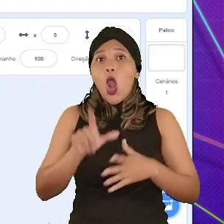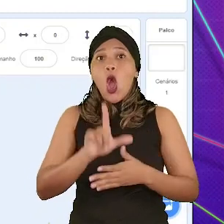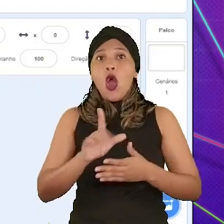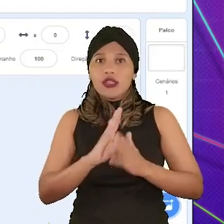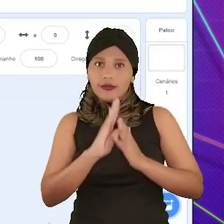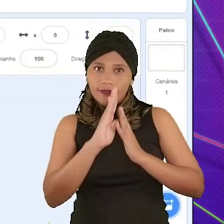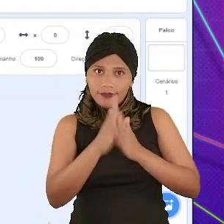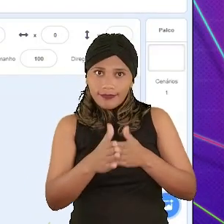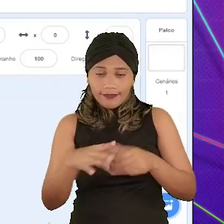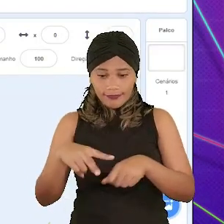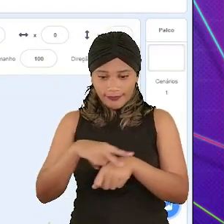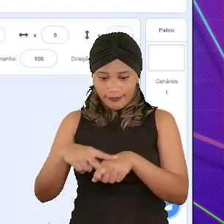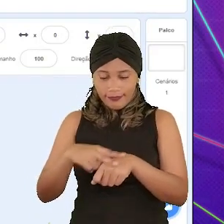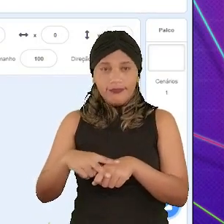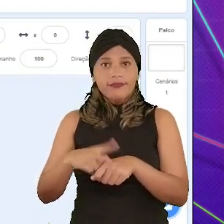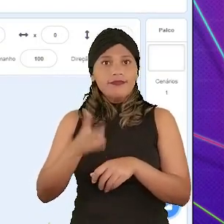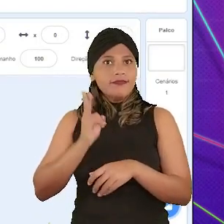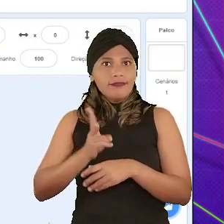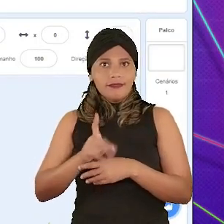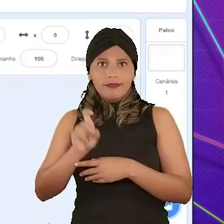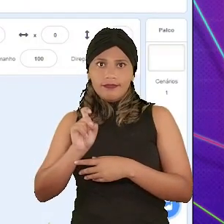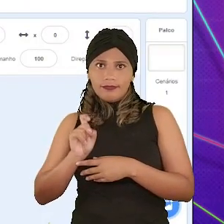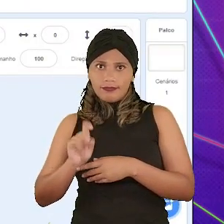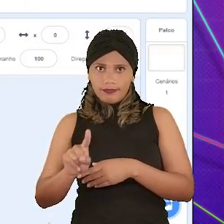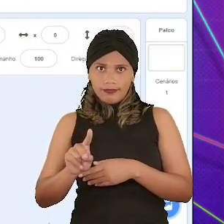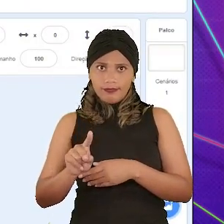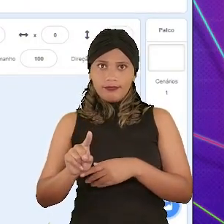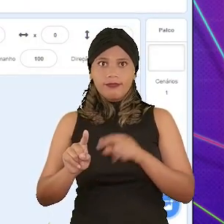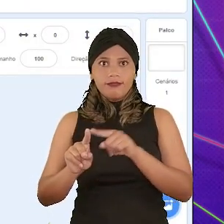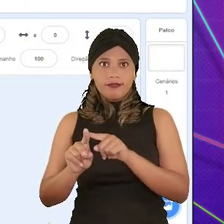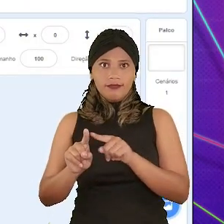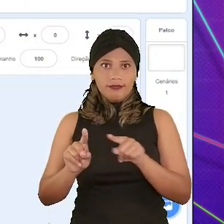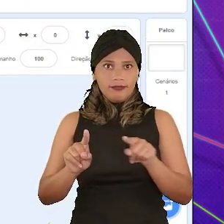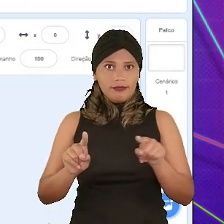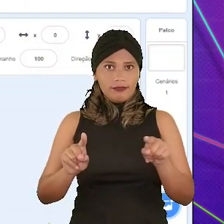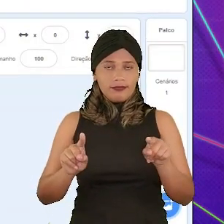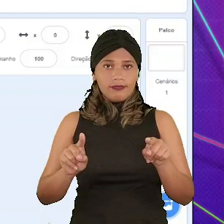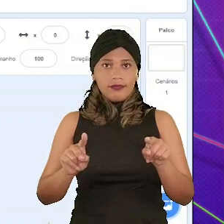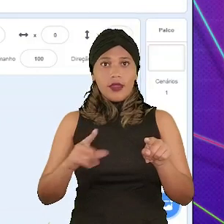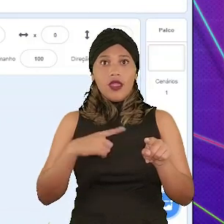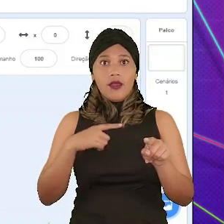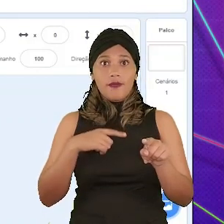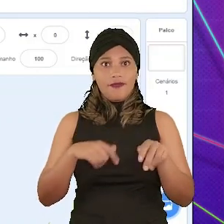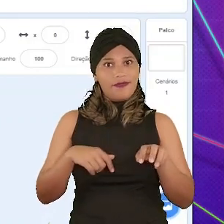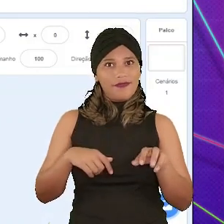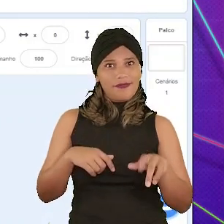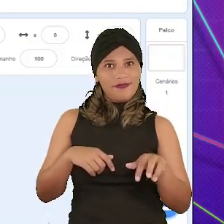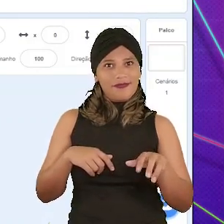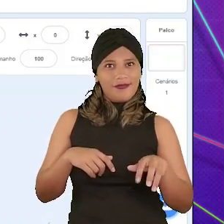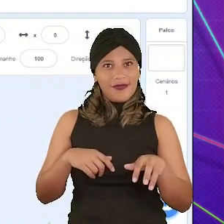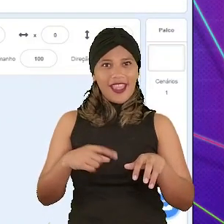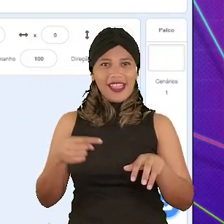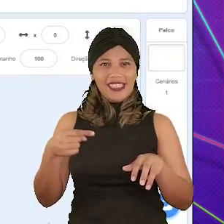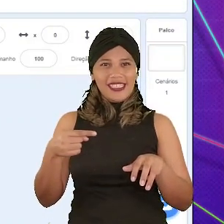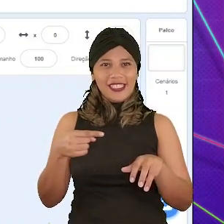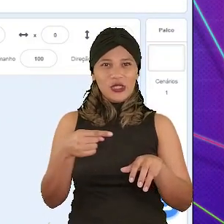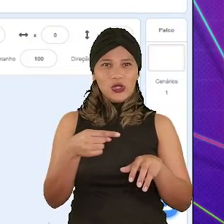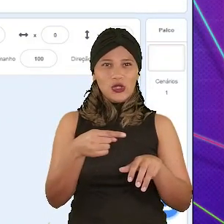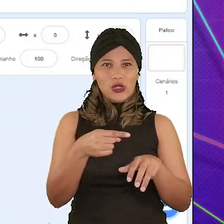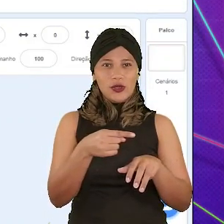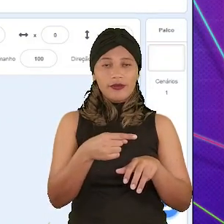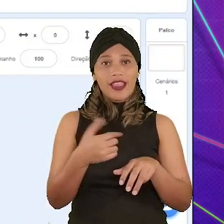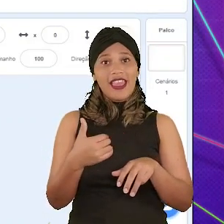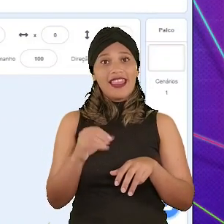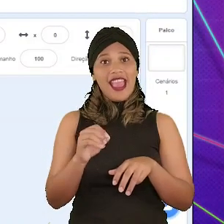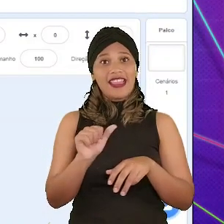lógica. Quando a bandeira verde for clicada, sempre. Se a tecla seta para a direita estiver pressionada, então, adicione 10